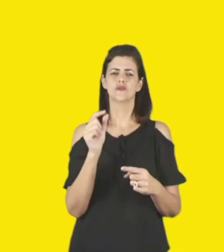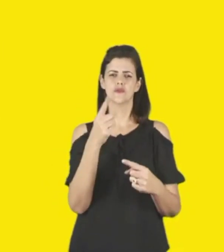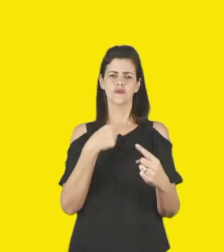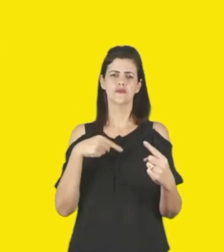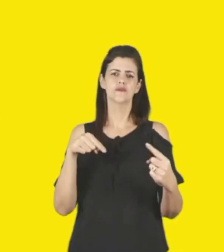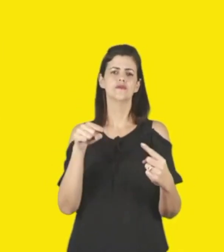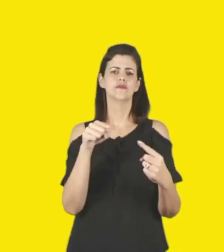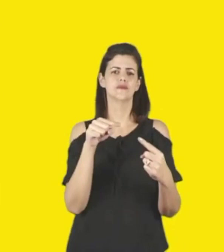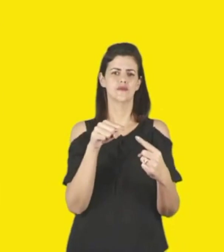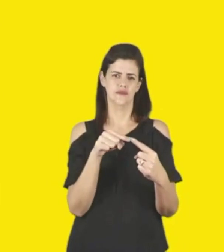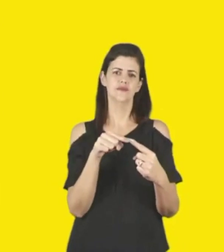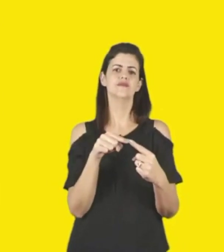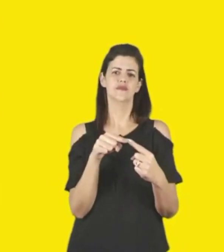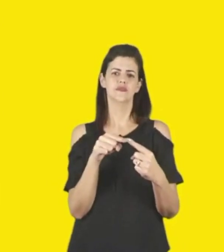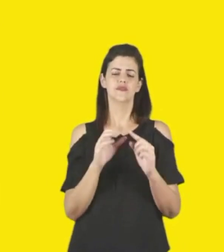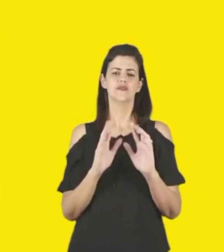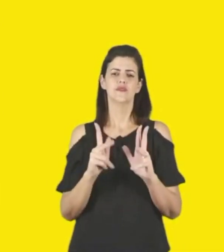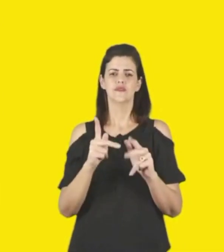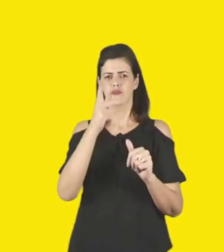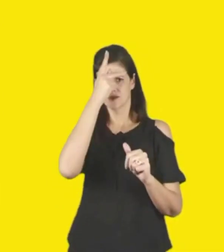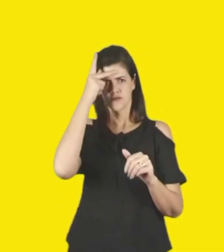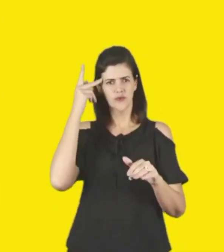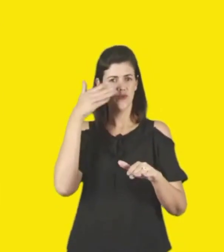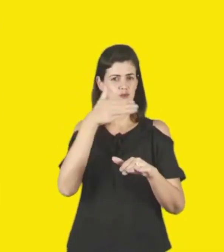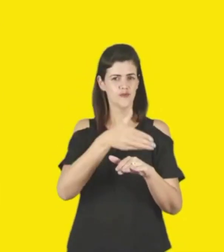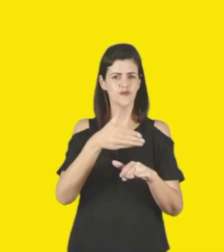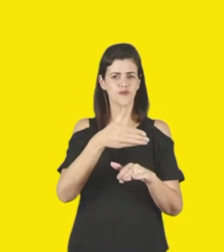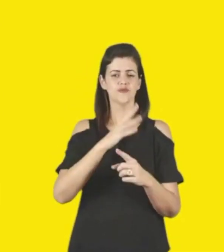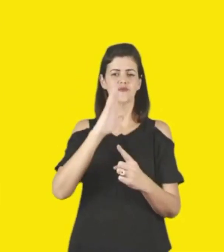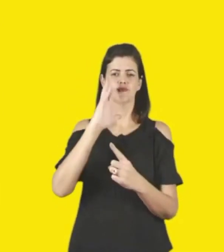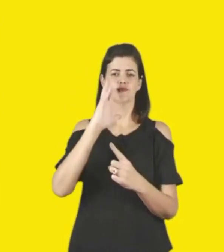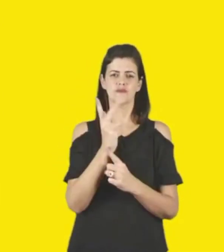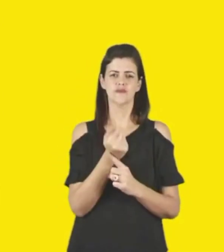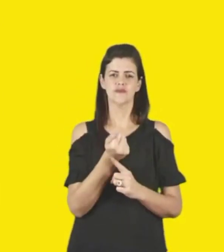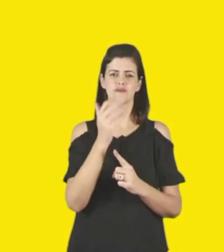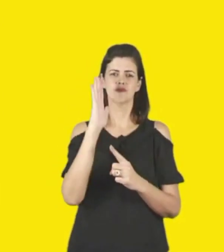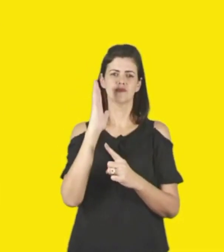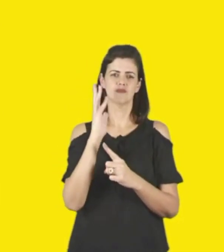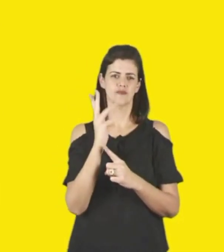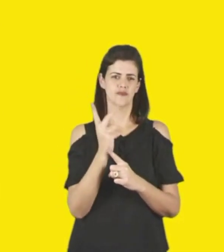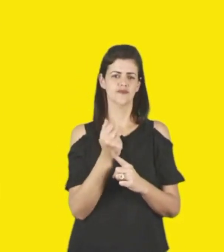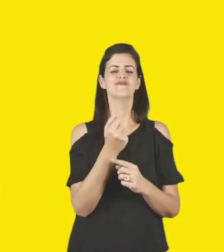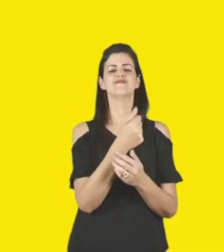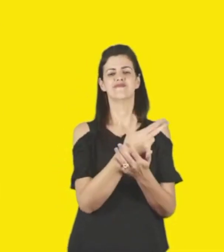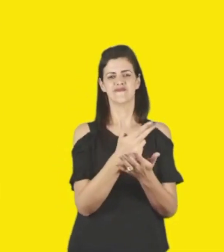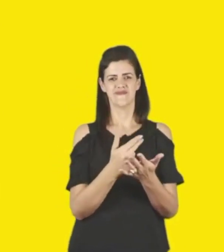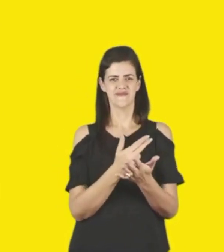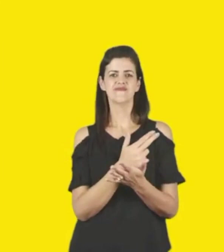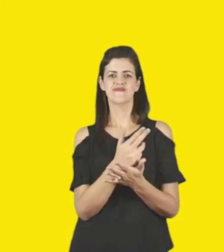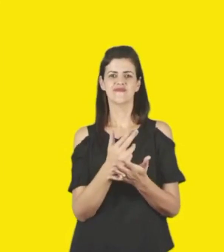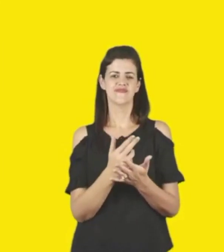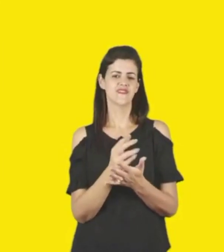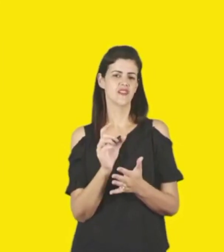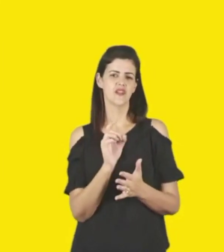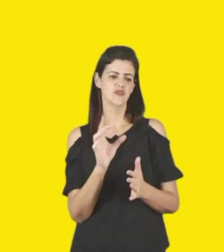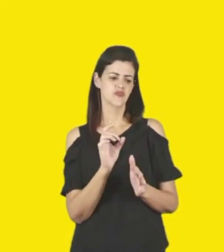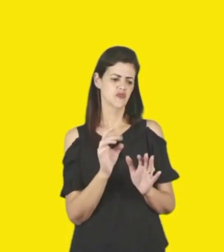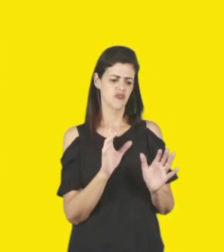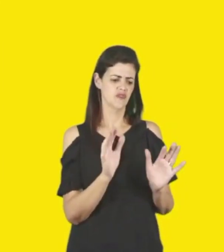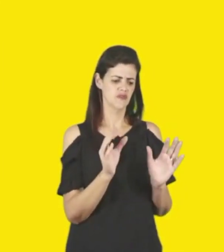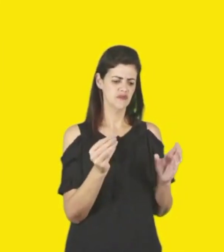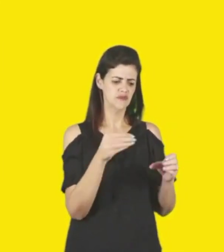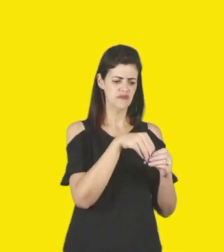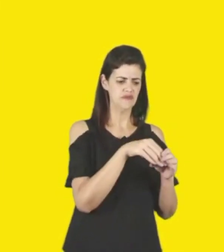do acesso às artes, em especial, que nós trabalhamos, não só às artes, mas dentro do objetivo